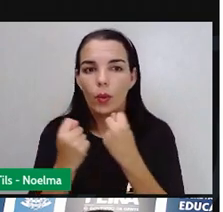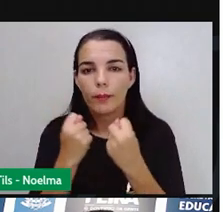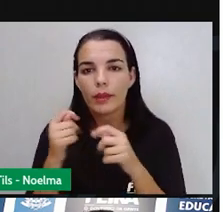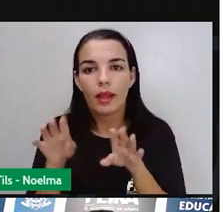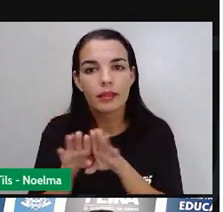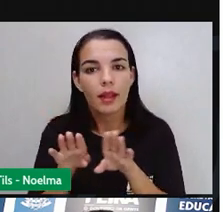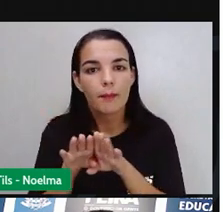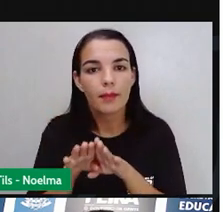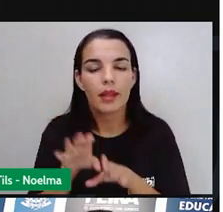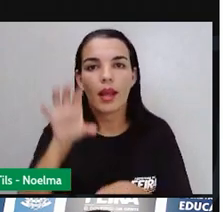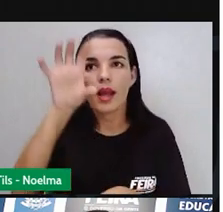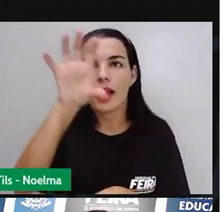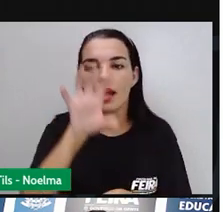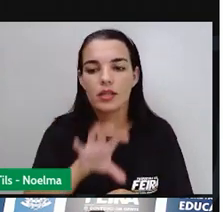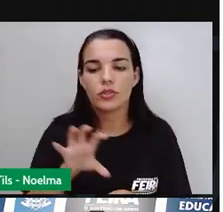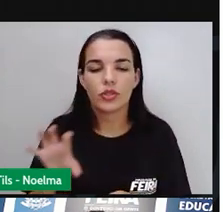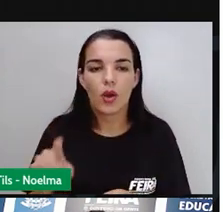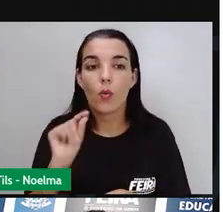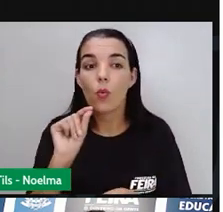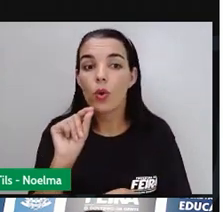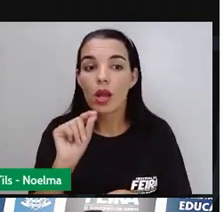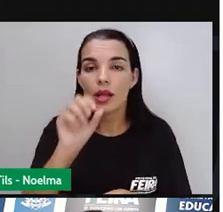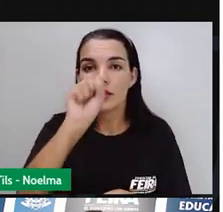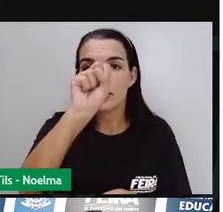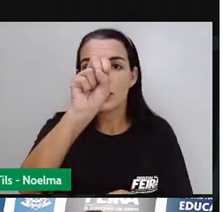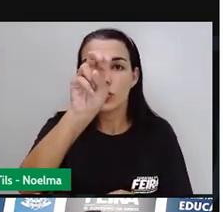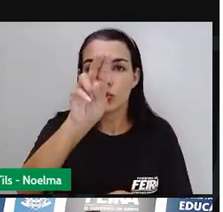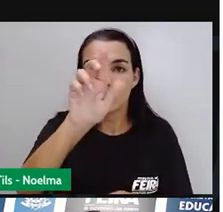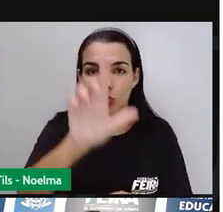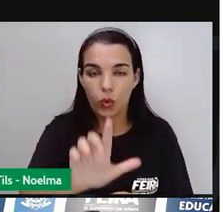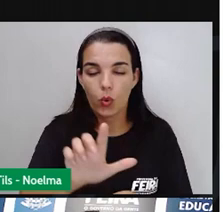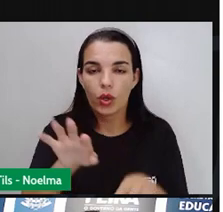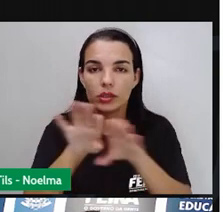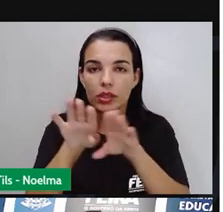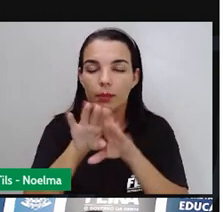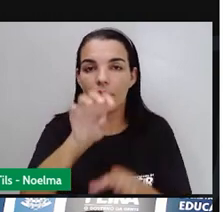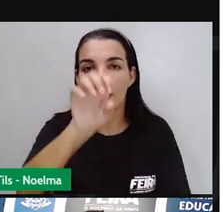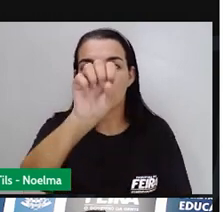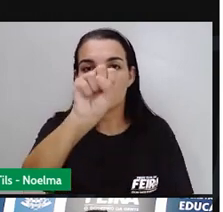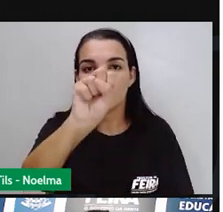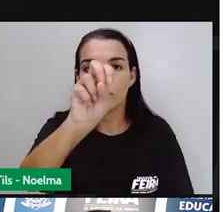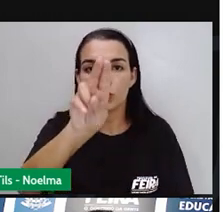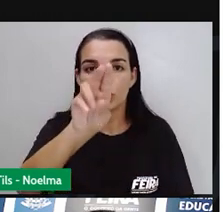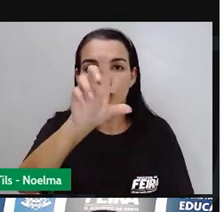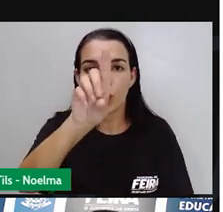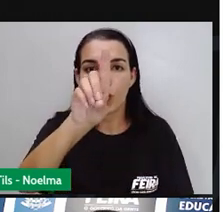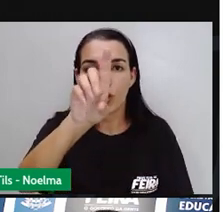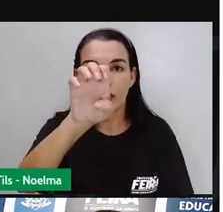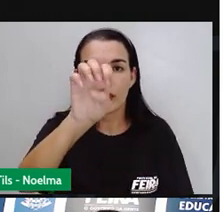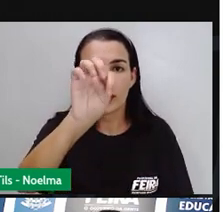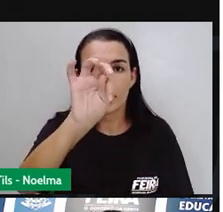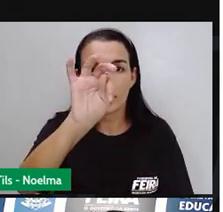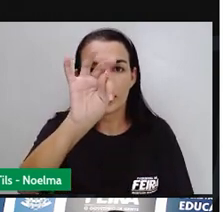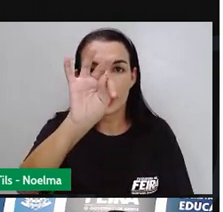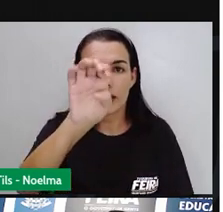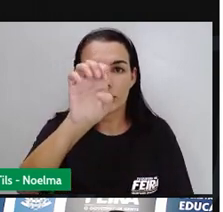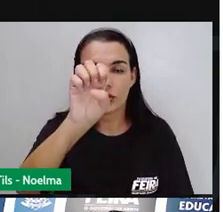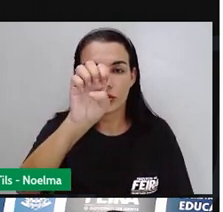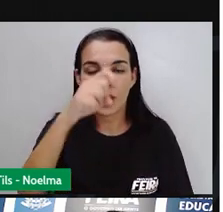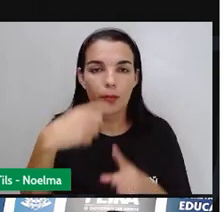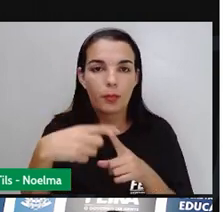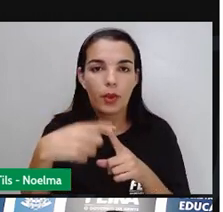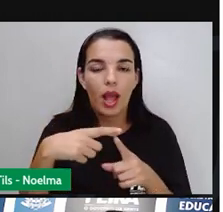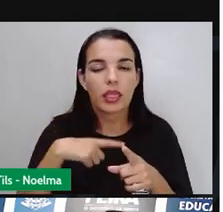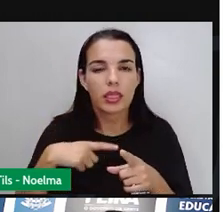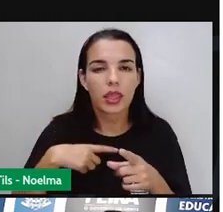brasileiras, Sudeste e Sul, que foram as regiões que mais receberam imigrantes, justamente porque foram as regiões